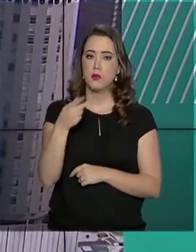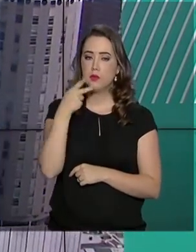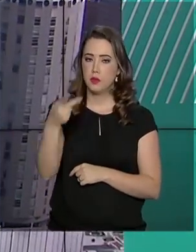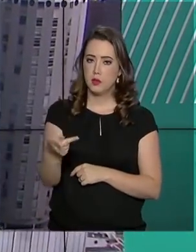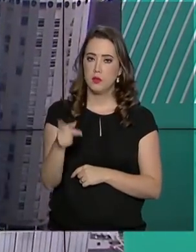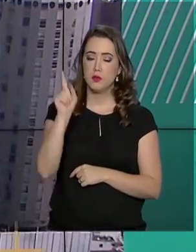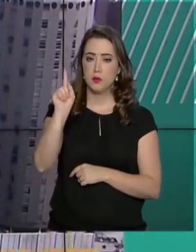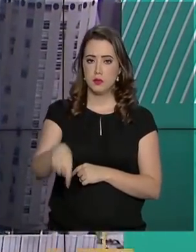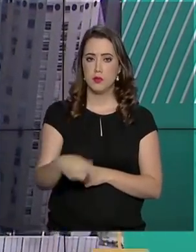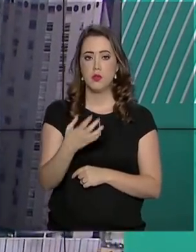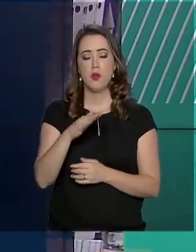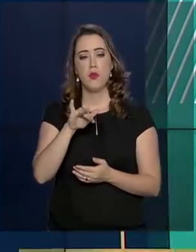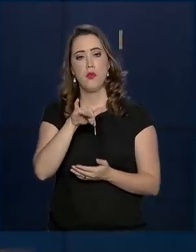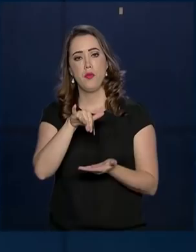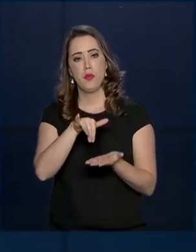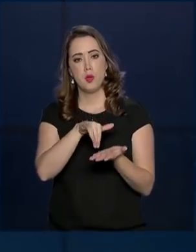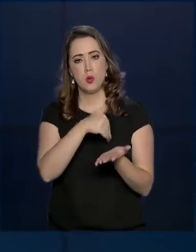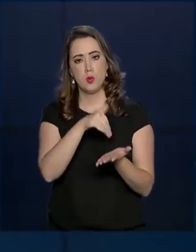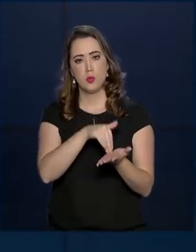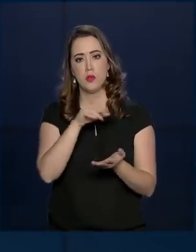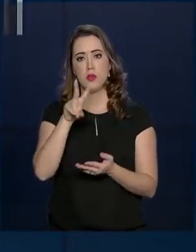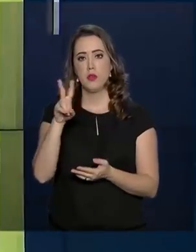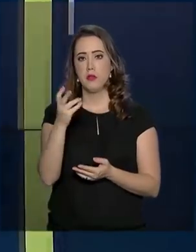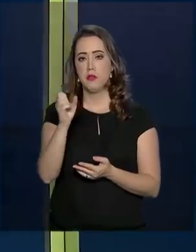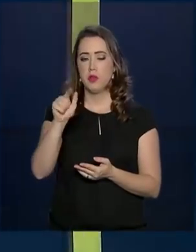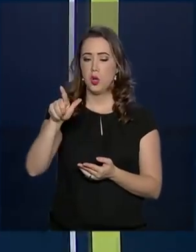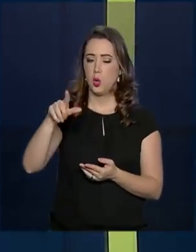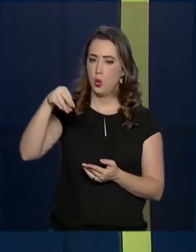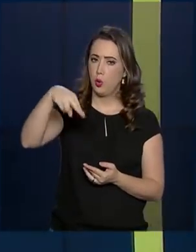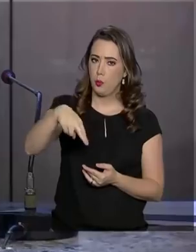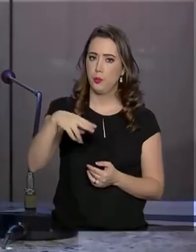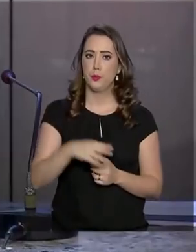afirmou o subsecretário Erlon Brandão. Vamos ver.